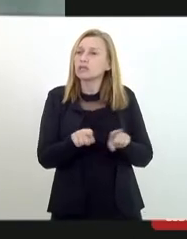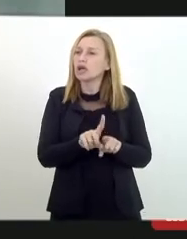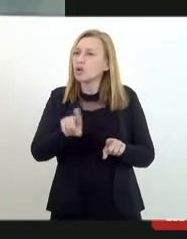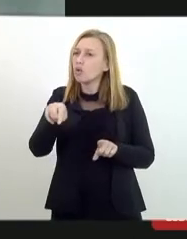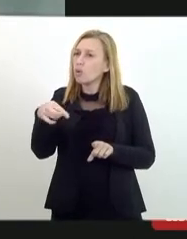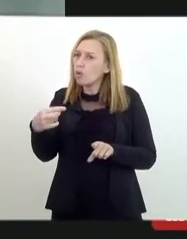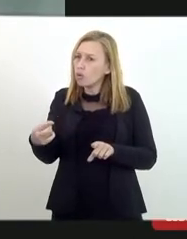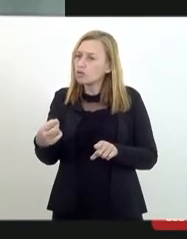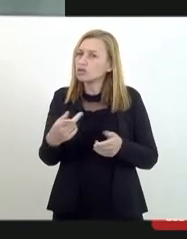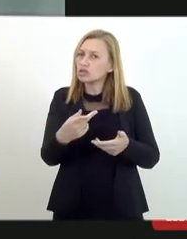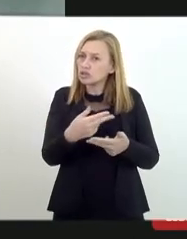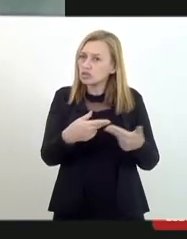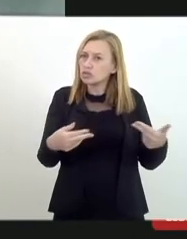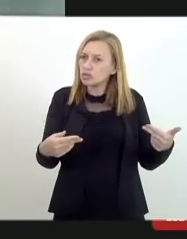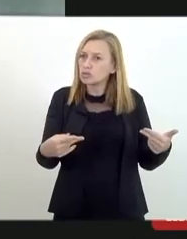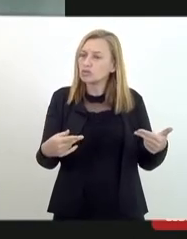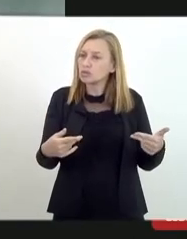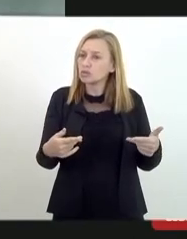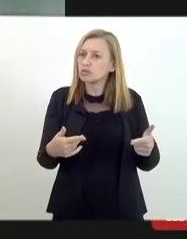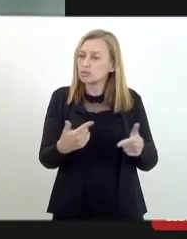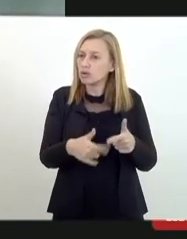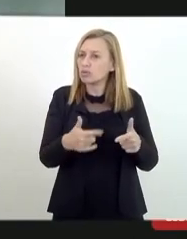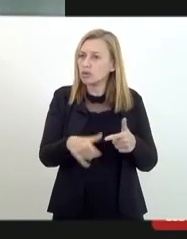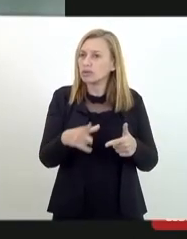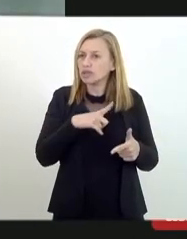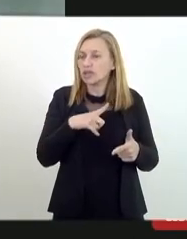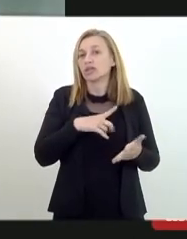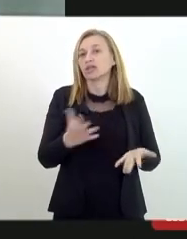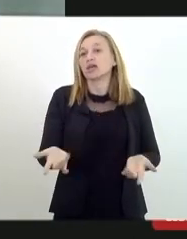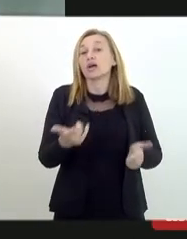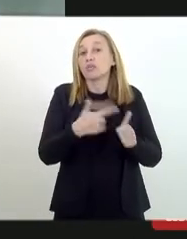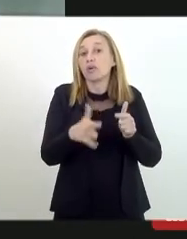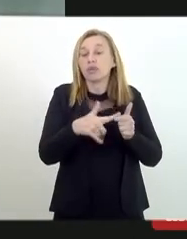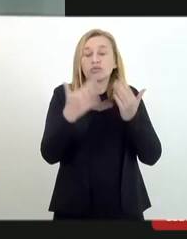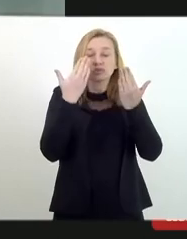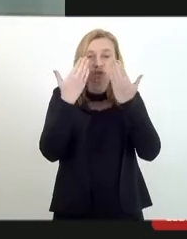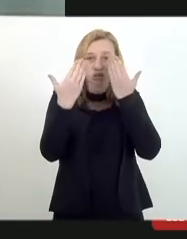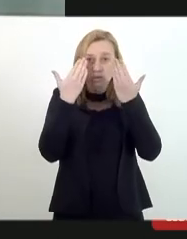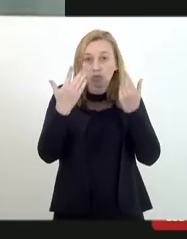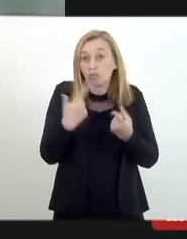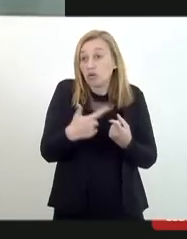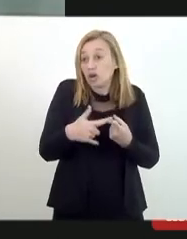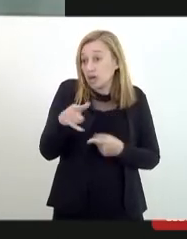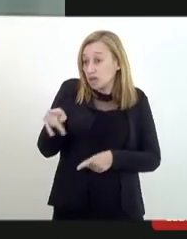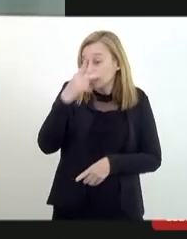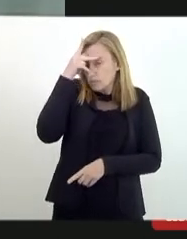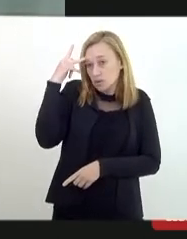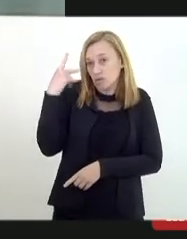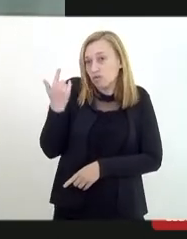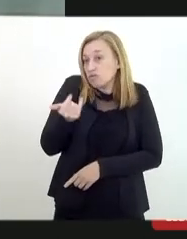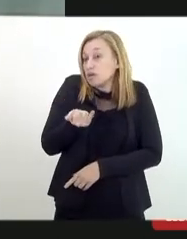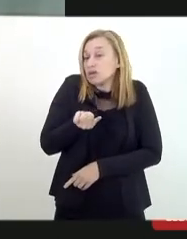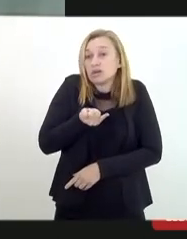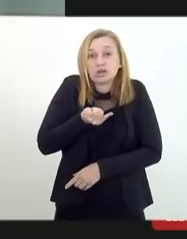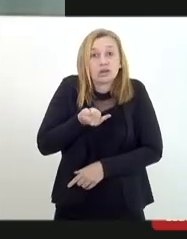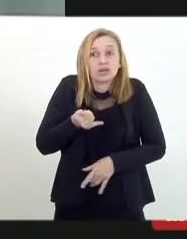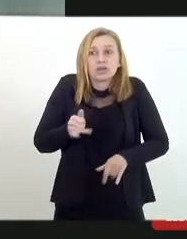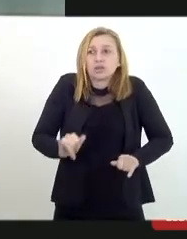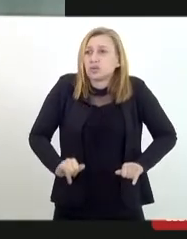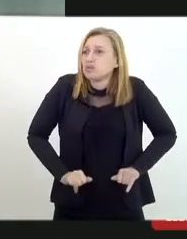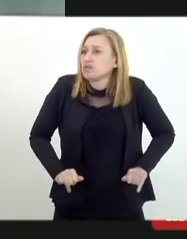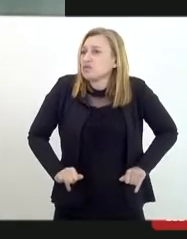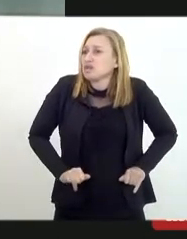ramificações como problemas psicológicos, porque essa pessoa fica muito apalada